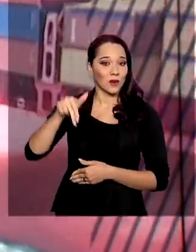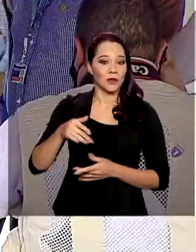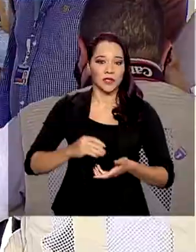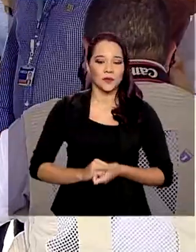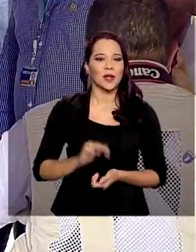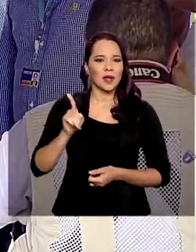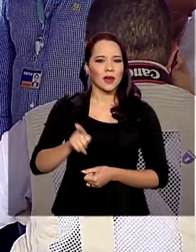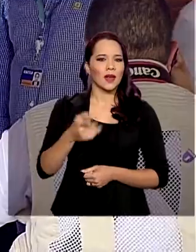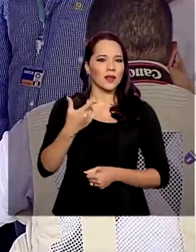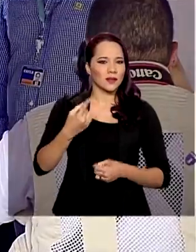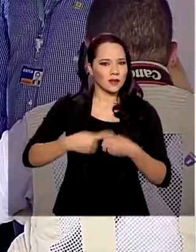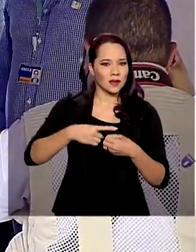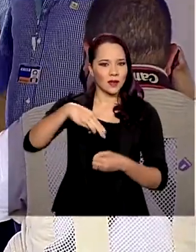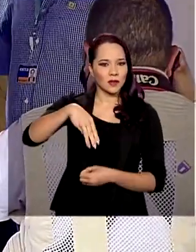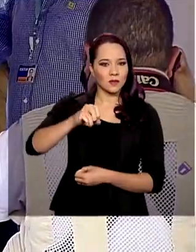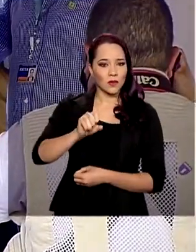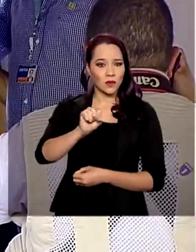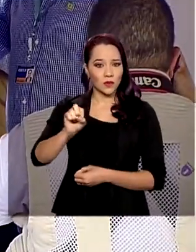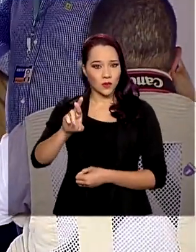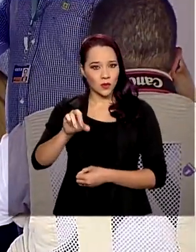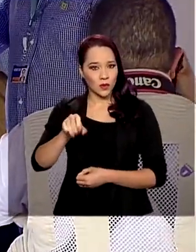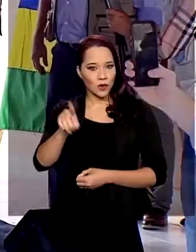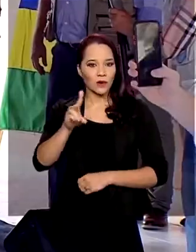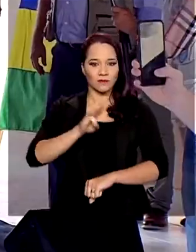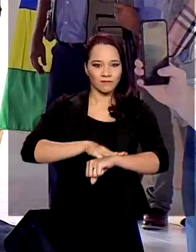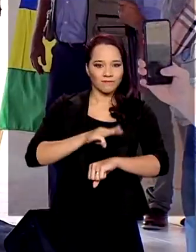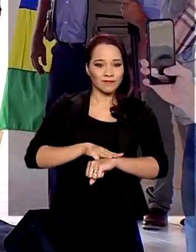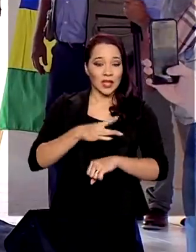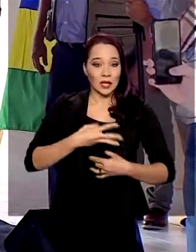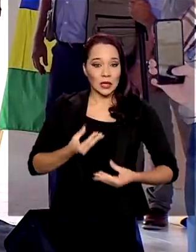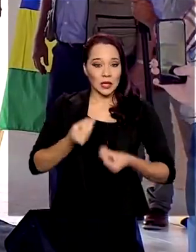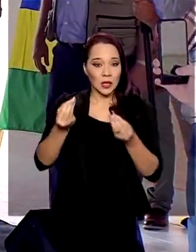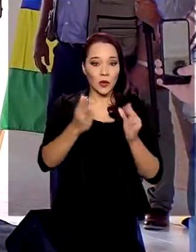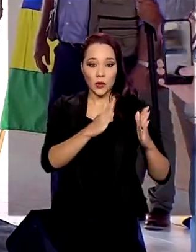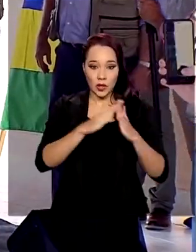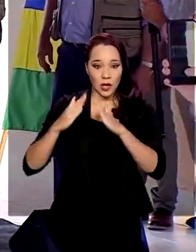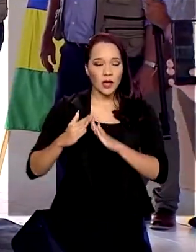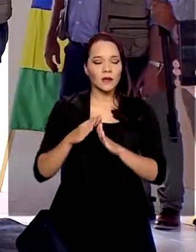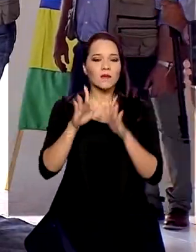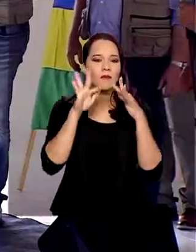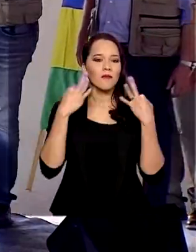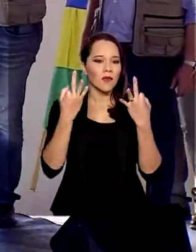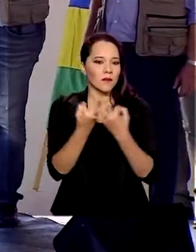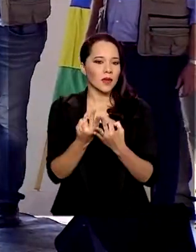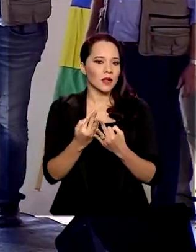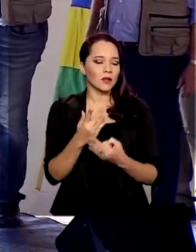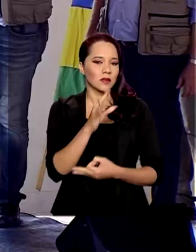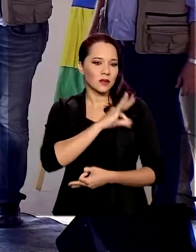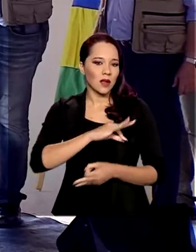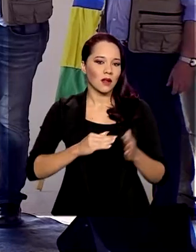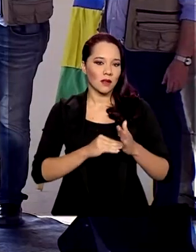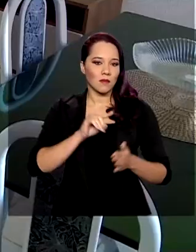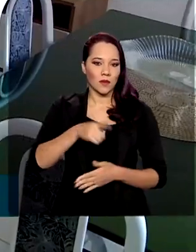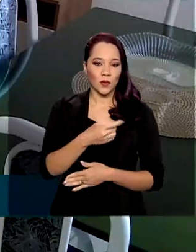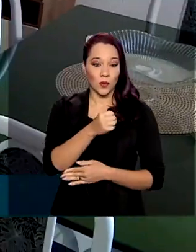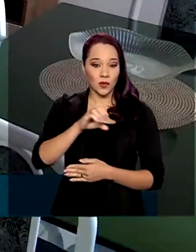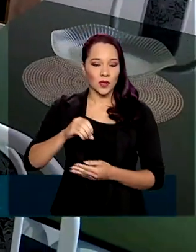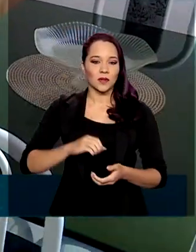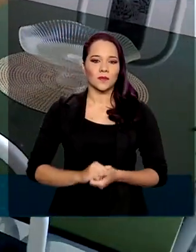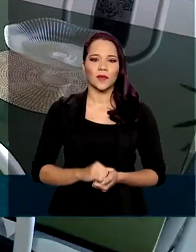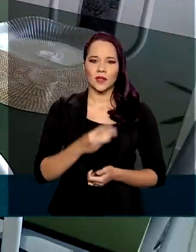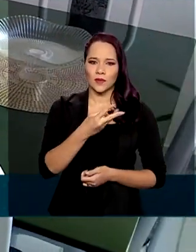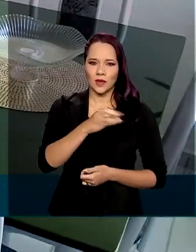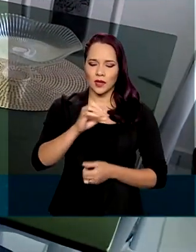pouco, em Mossoró, ele entregou moradias populares para famílias com renda de até R$.800 por mês. São 300